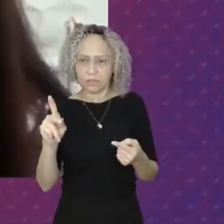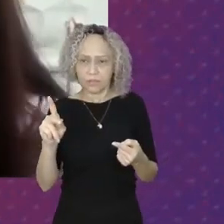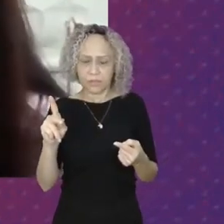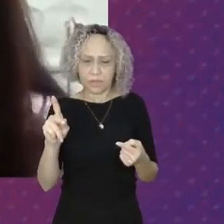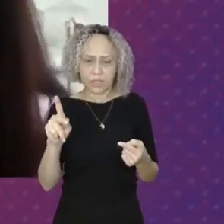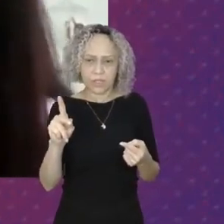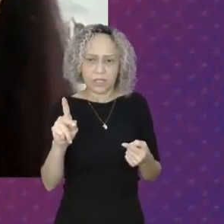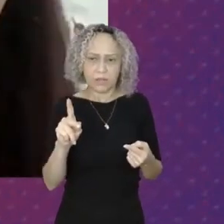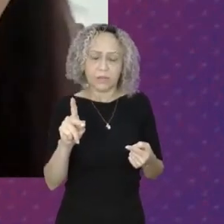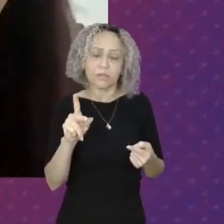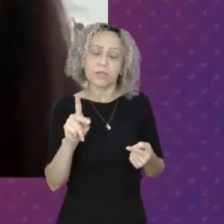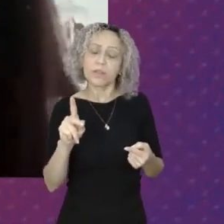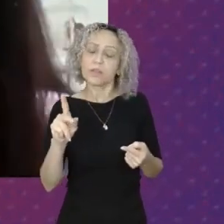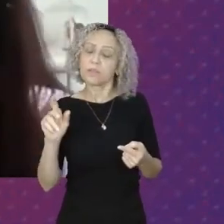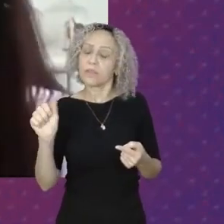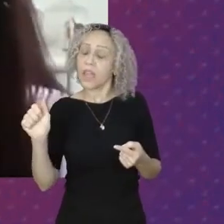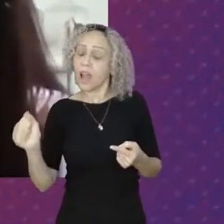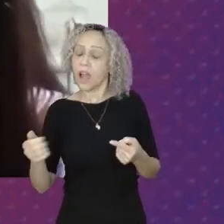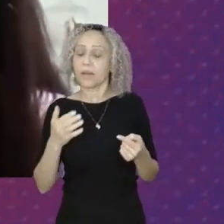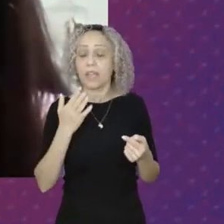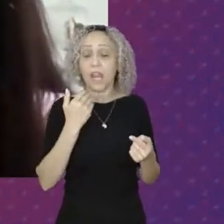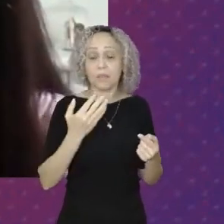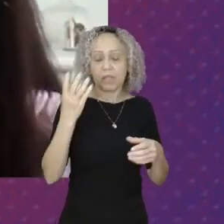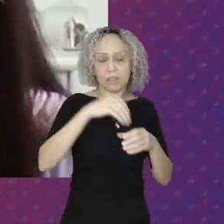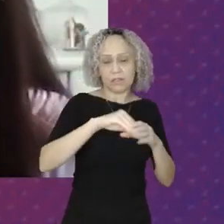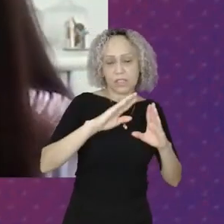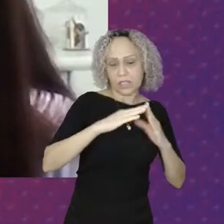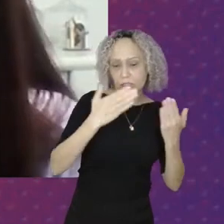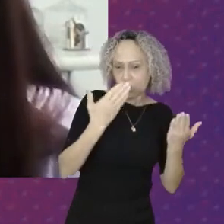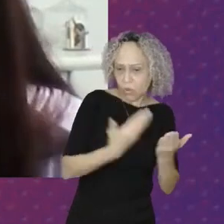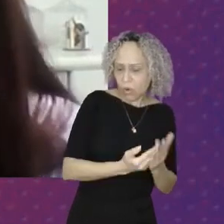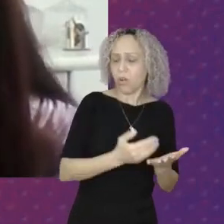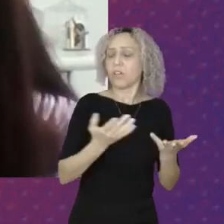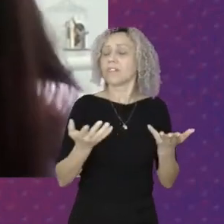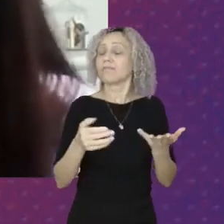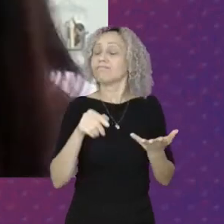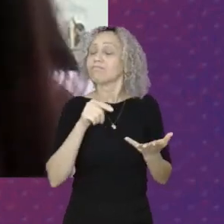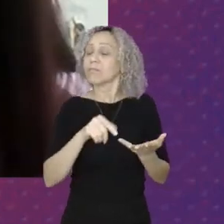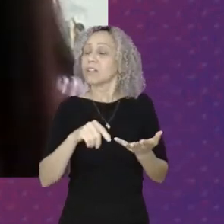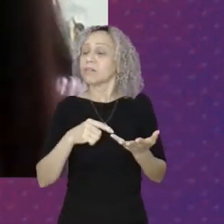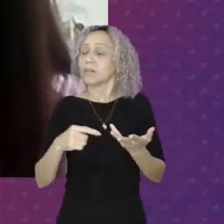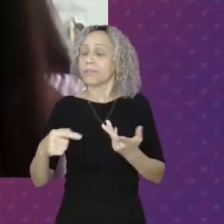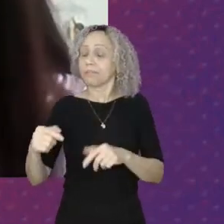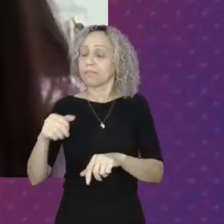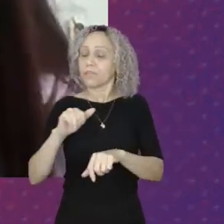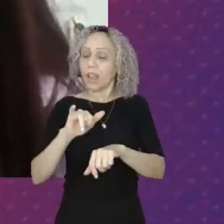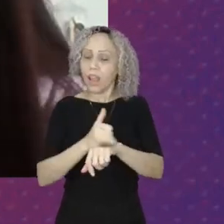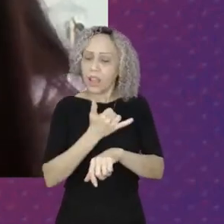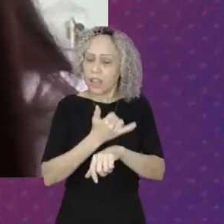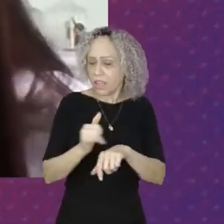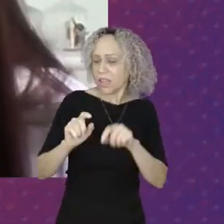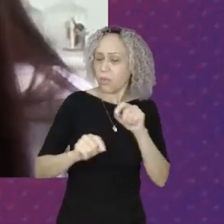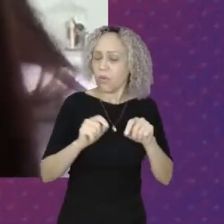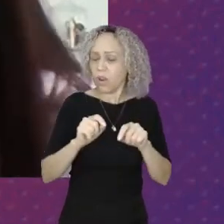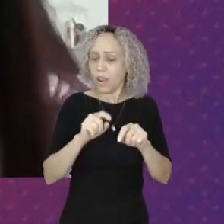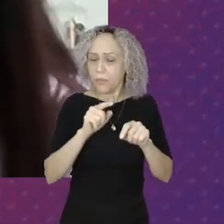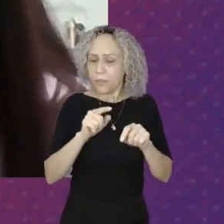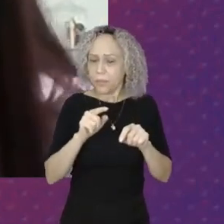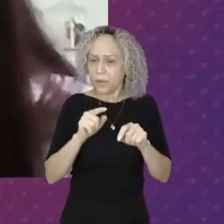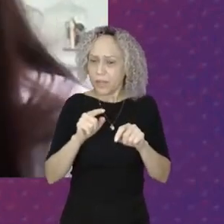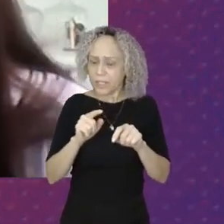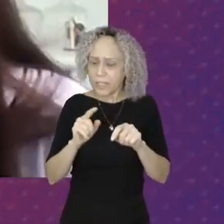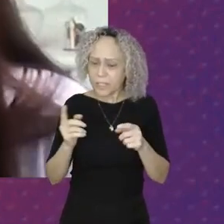A benefícios Previdenciários Então ele é muito Estratégico Porque ele formaliza Ele formaliza O